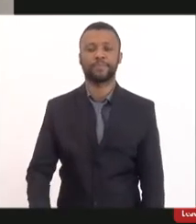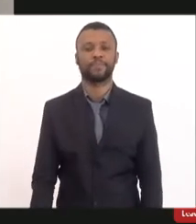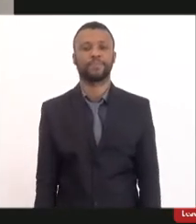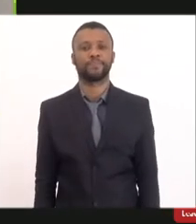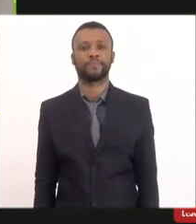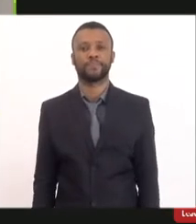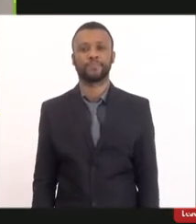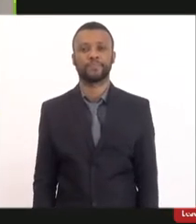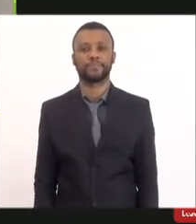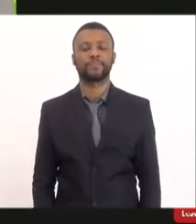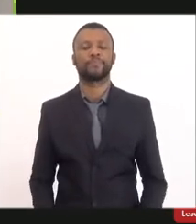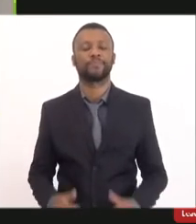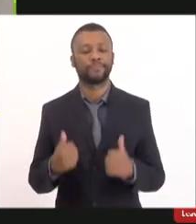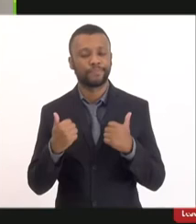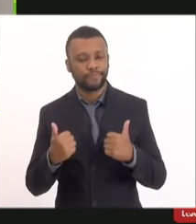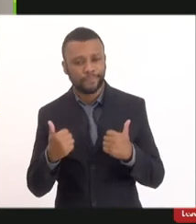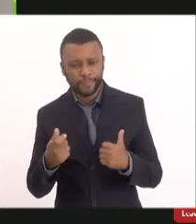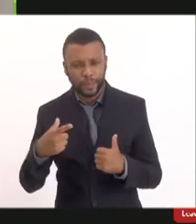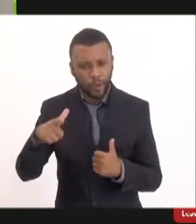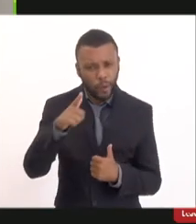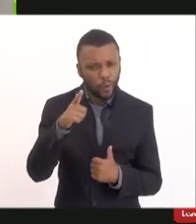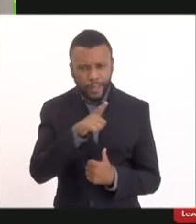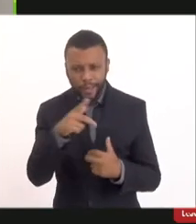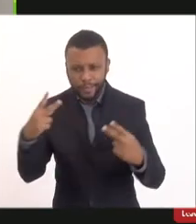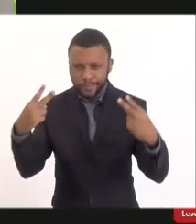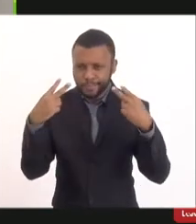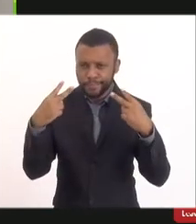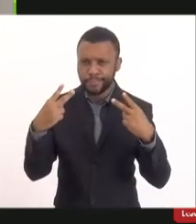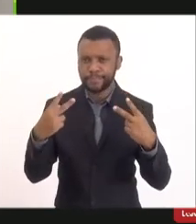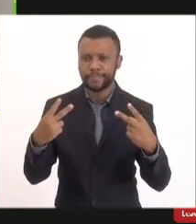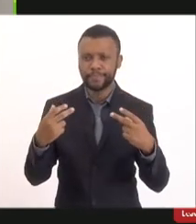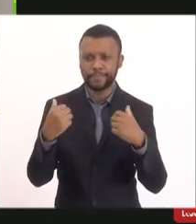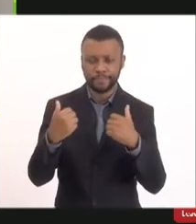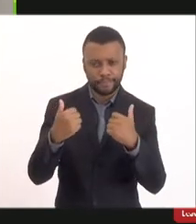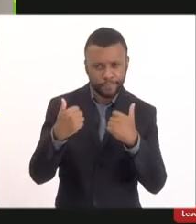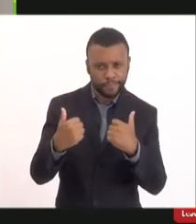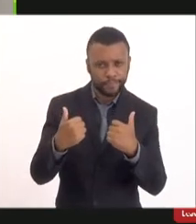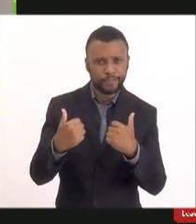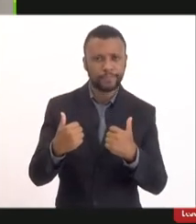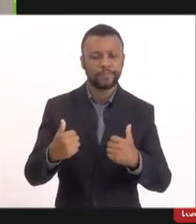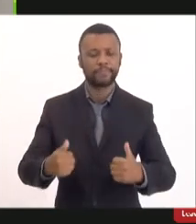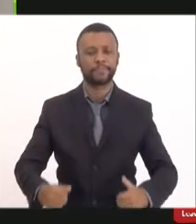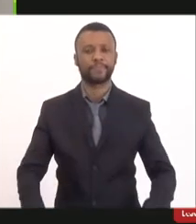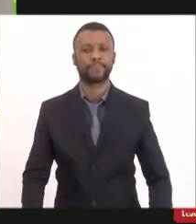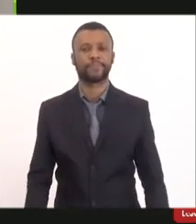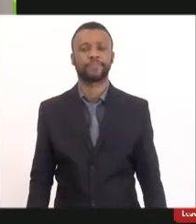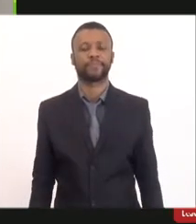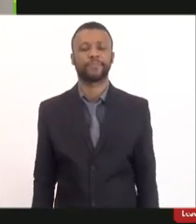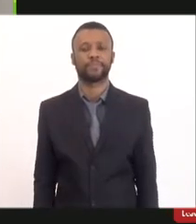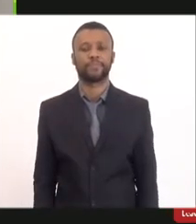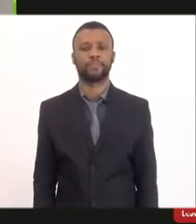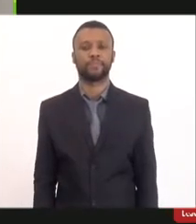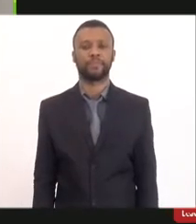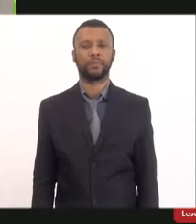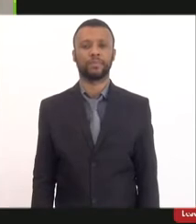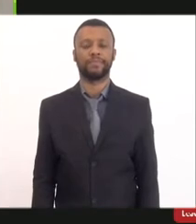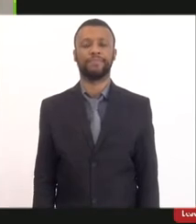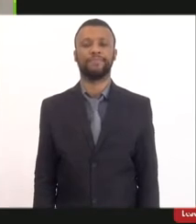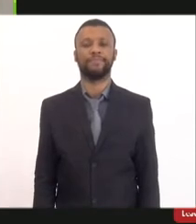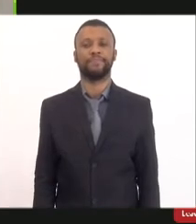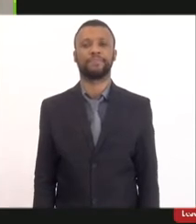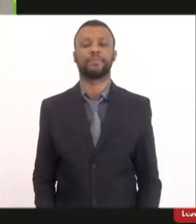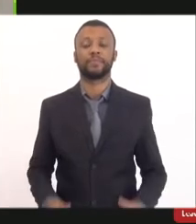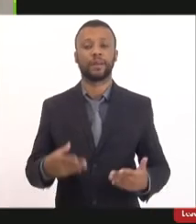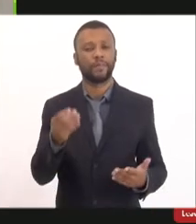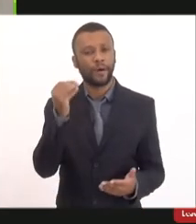Estão me ouvindo? Sim Estão me vendo bem? Sim Eu vou